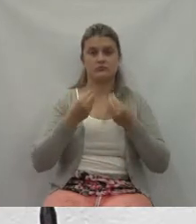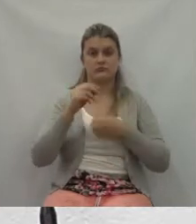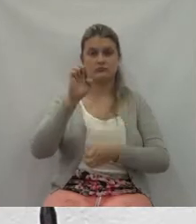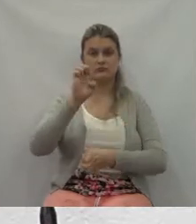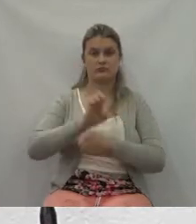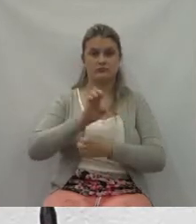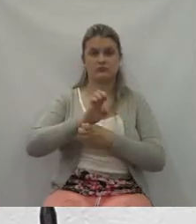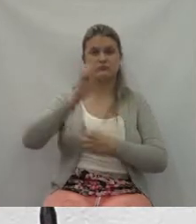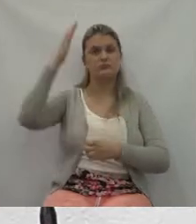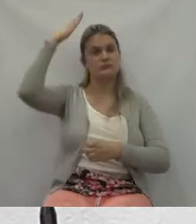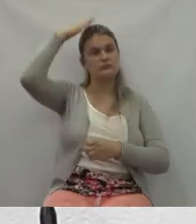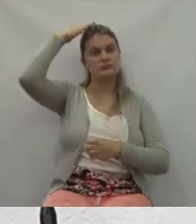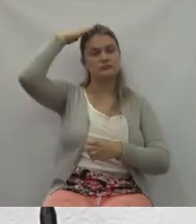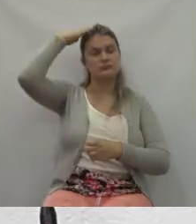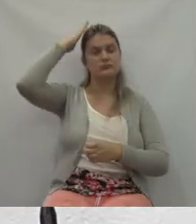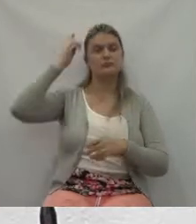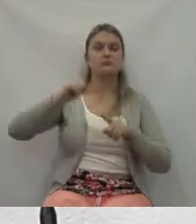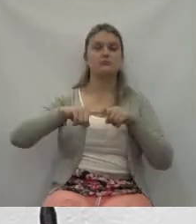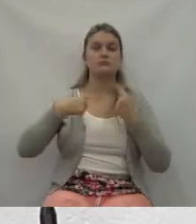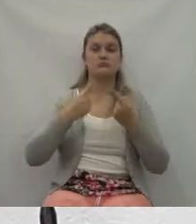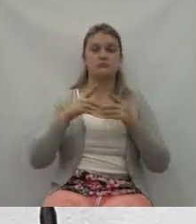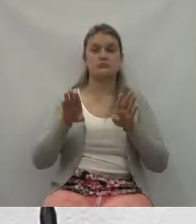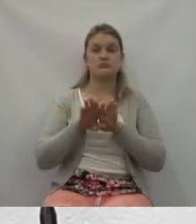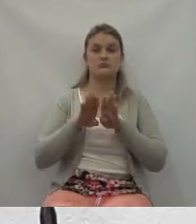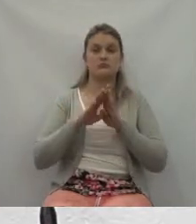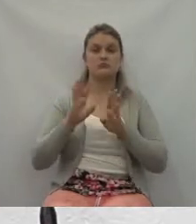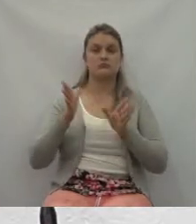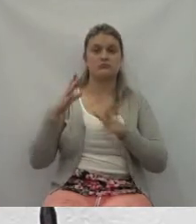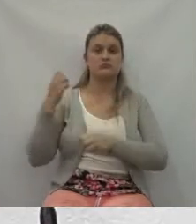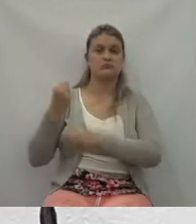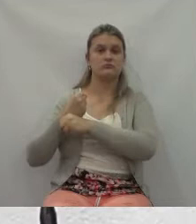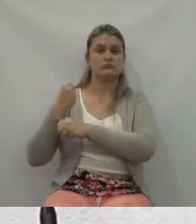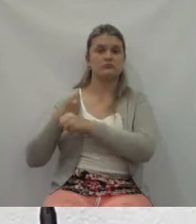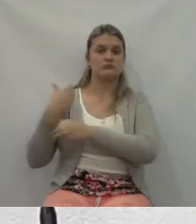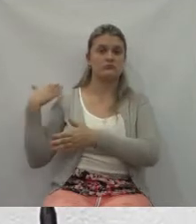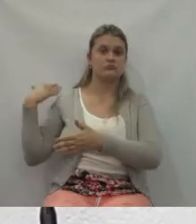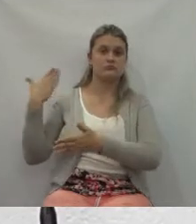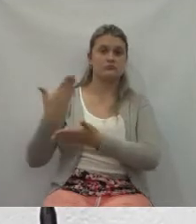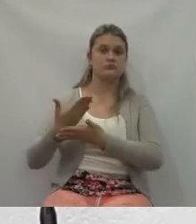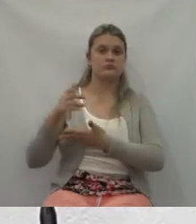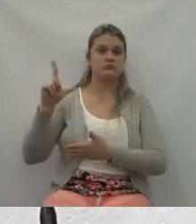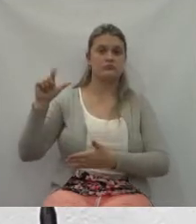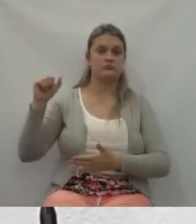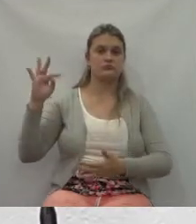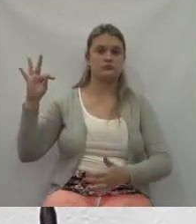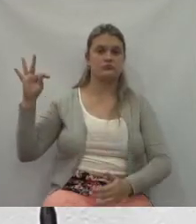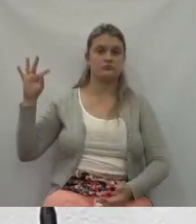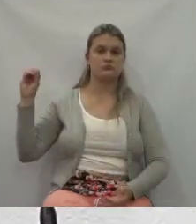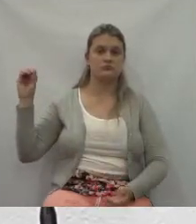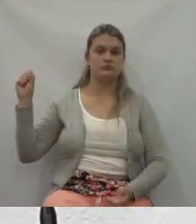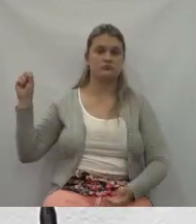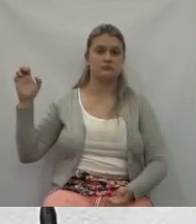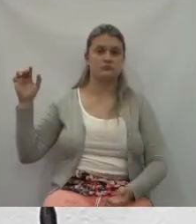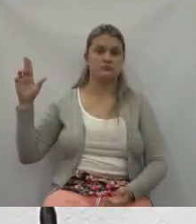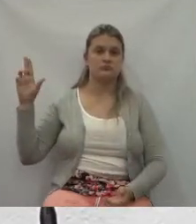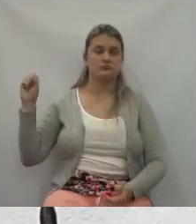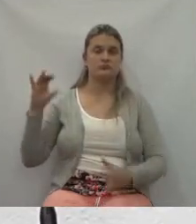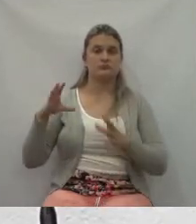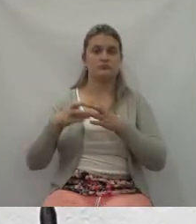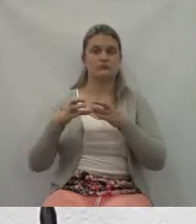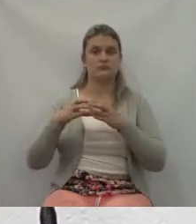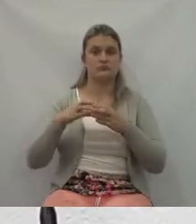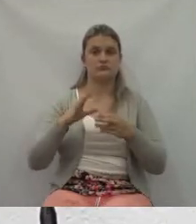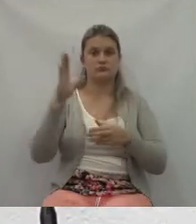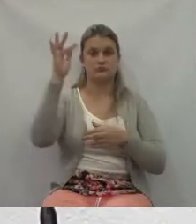mas ele, há décadas, Lato Senso, os outros estados menos membros da federação, com exceção, talvez, de um,